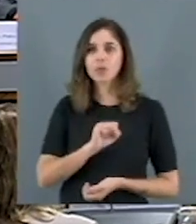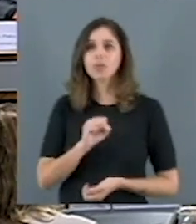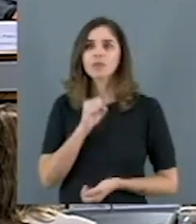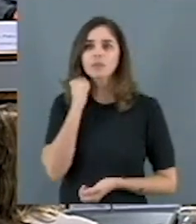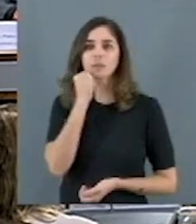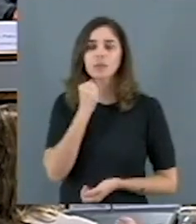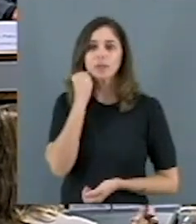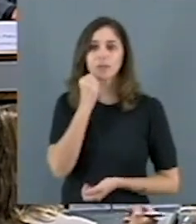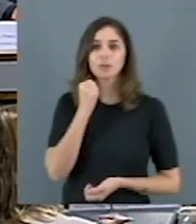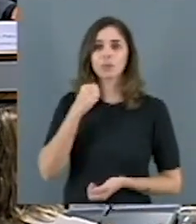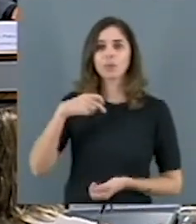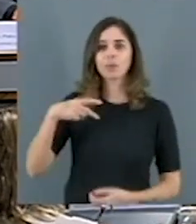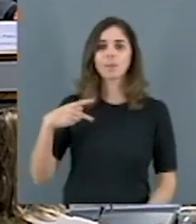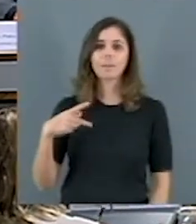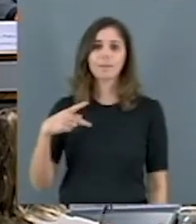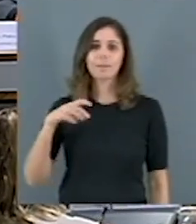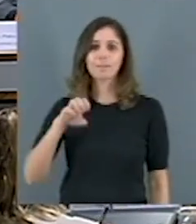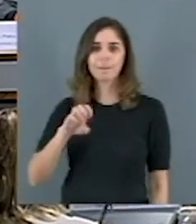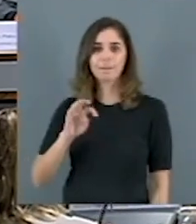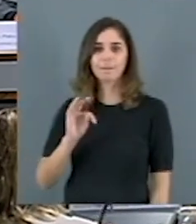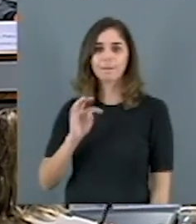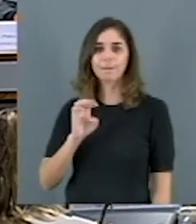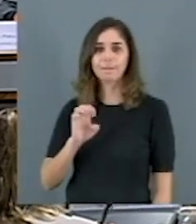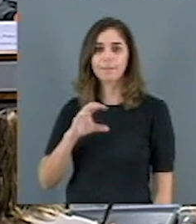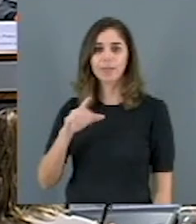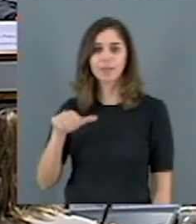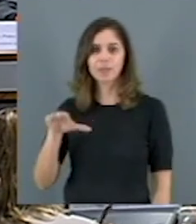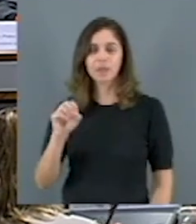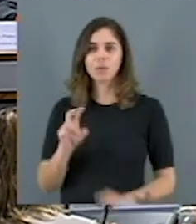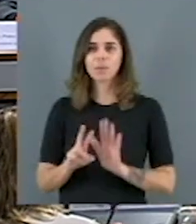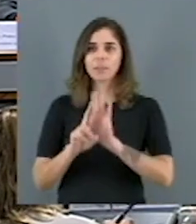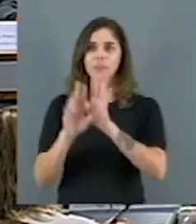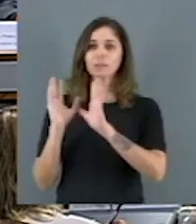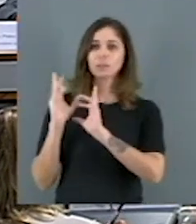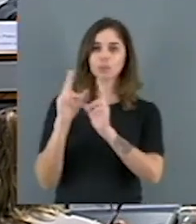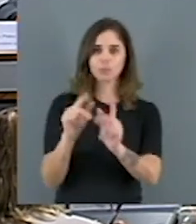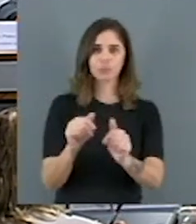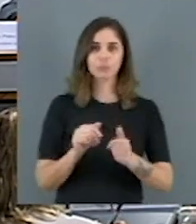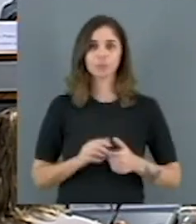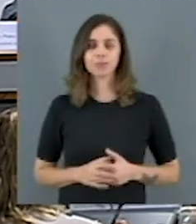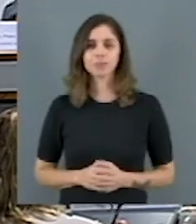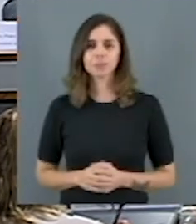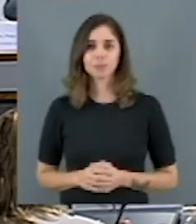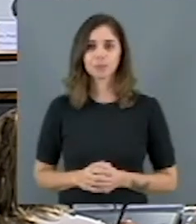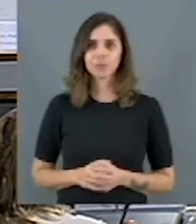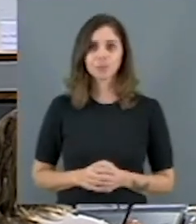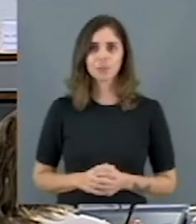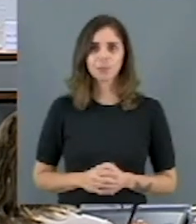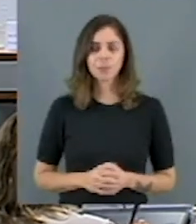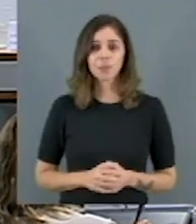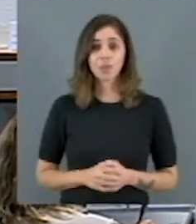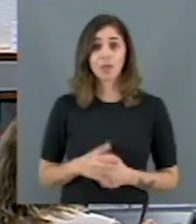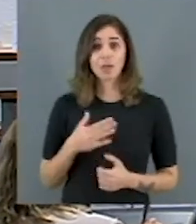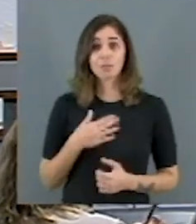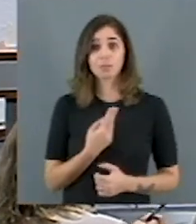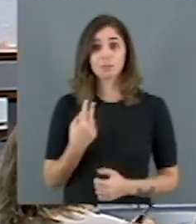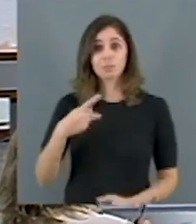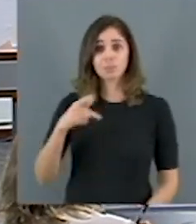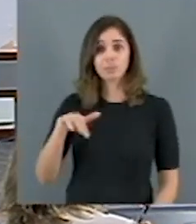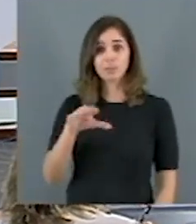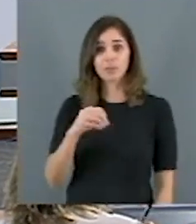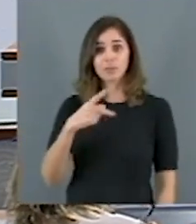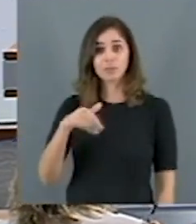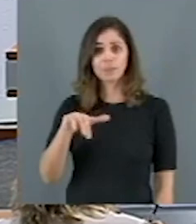cumprimento as demais pessoas que estão aqui presentes nessa audiência. Eu sou Pedro Paulo Bicalho, sou professor